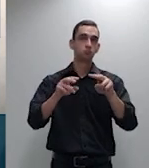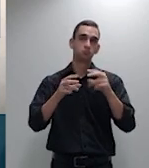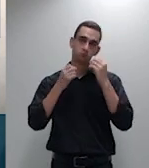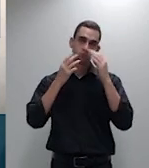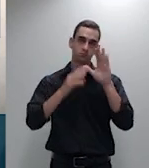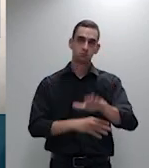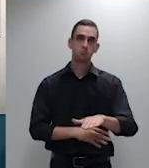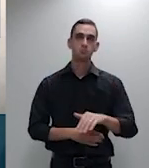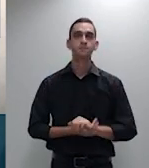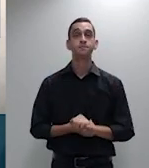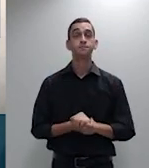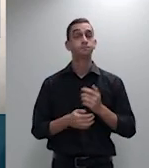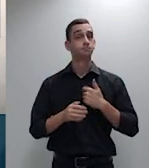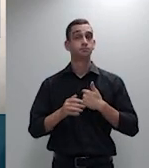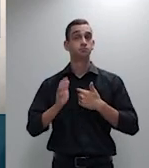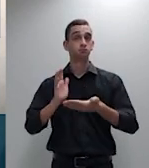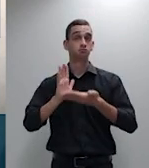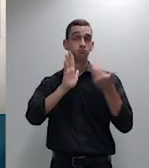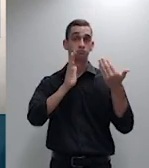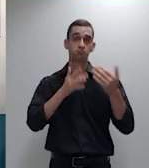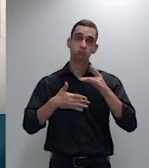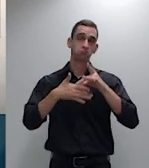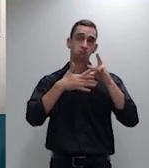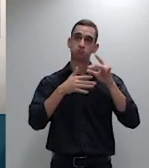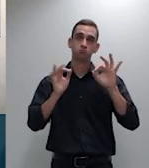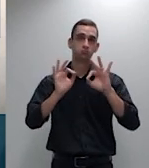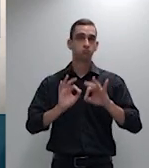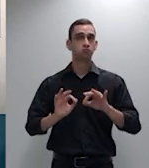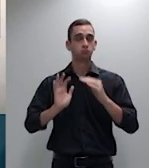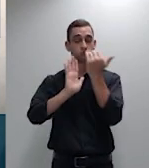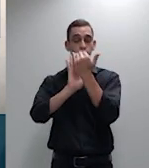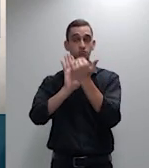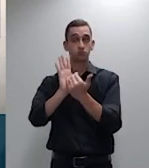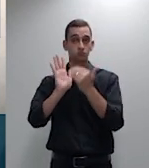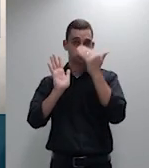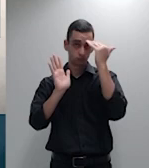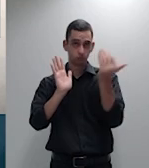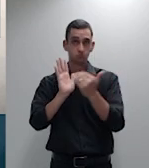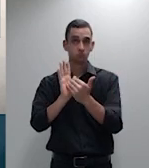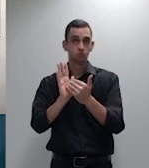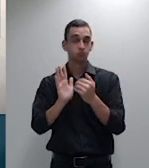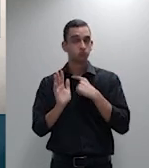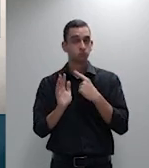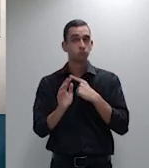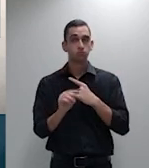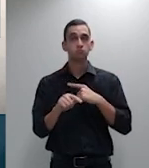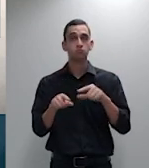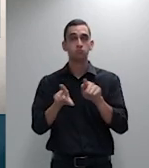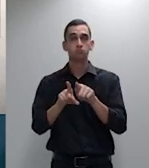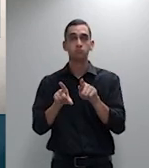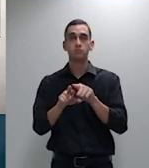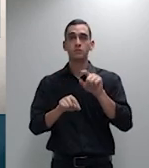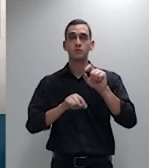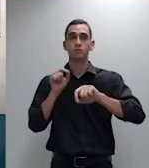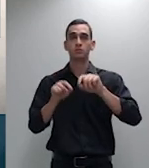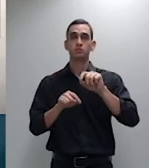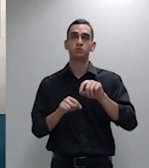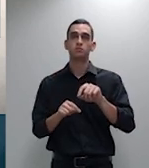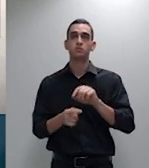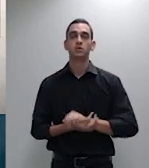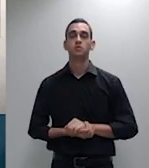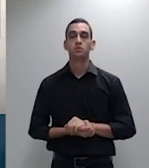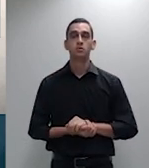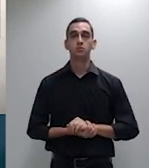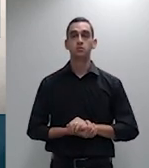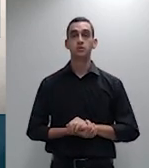tenho destaque nem adiamento, estou de acordo com a lista, rogando que a proteção da nossa senhora nos ilumine nesta